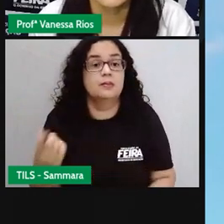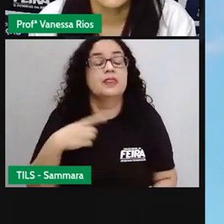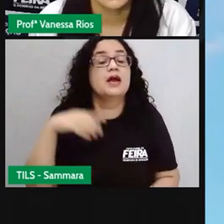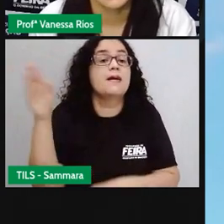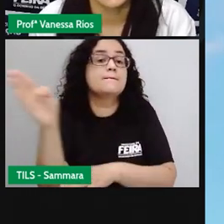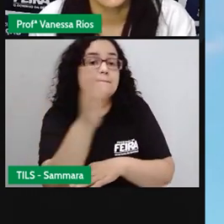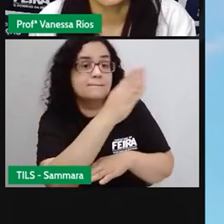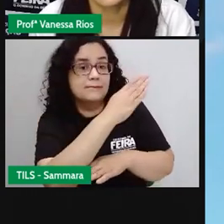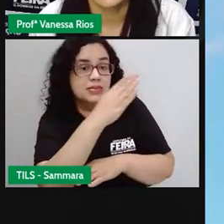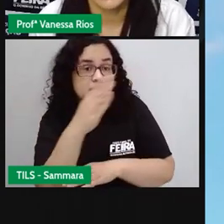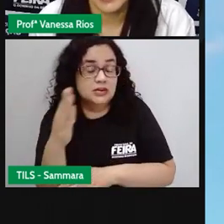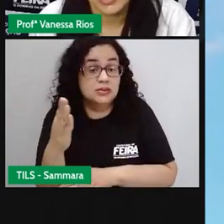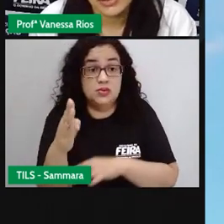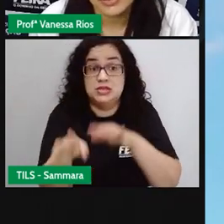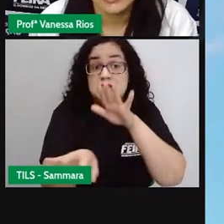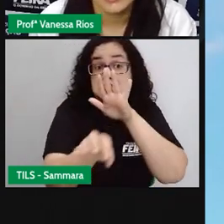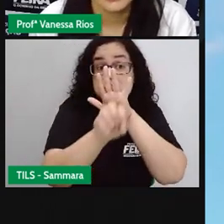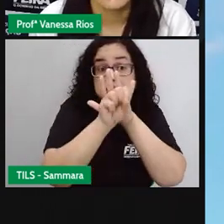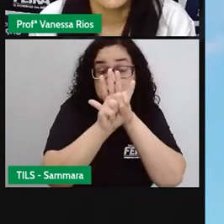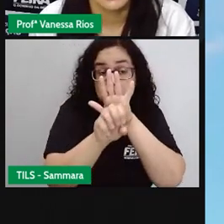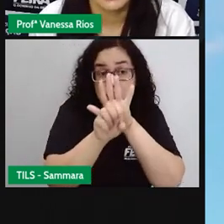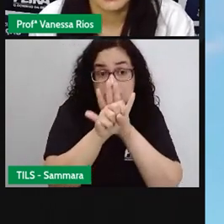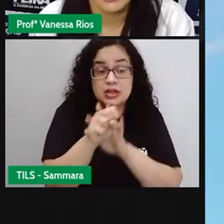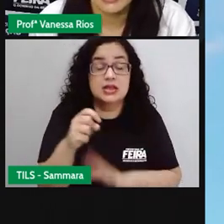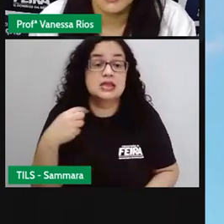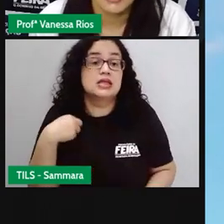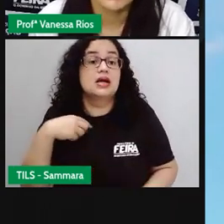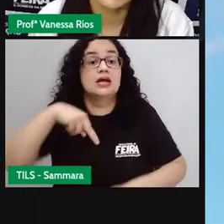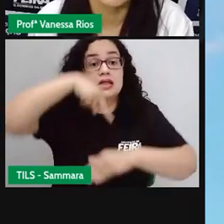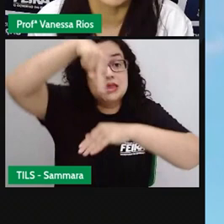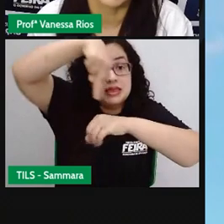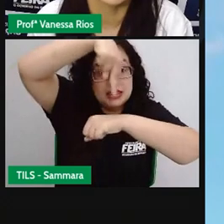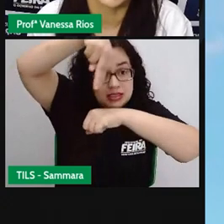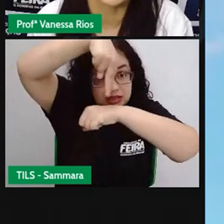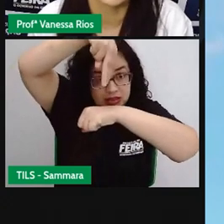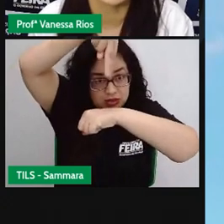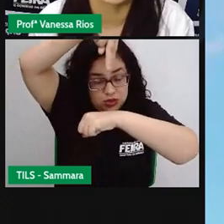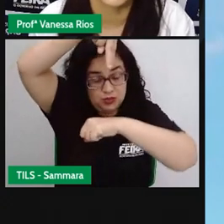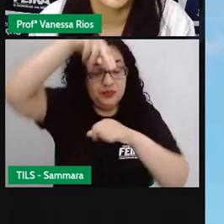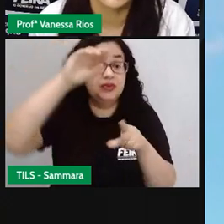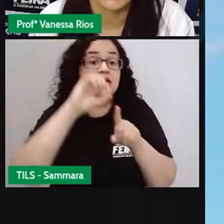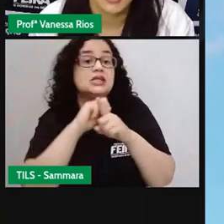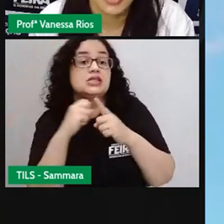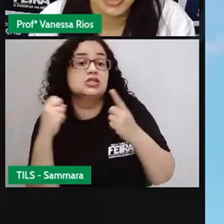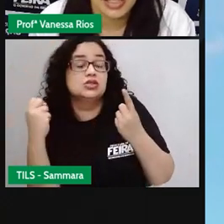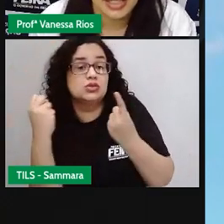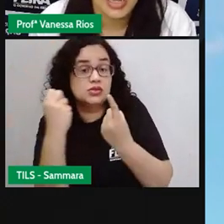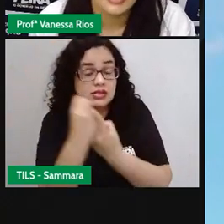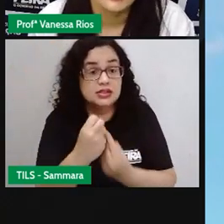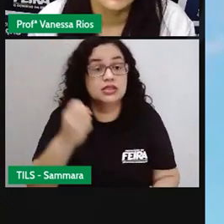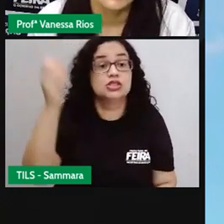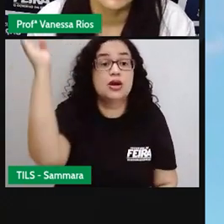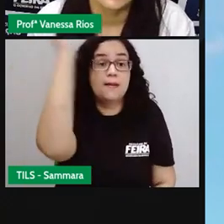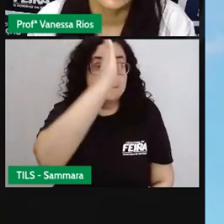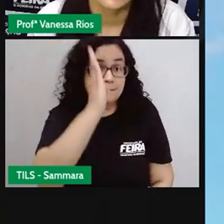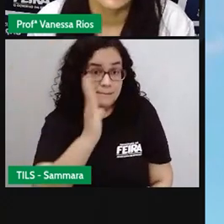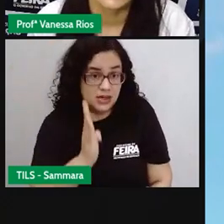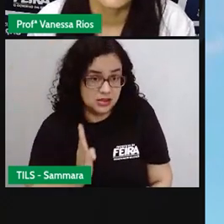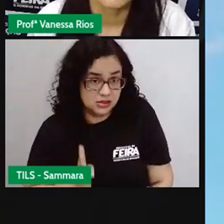A bandeira, ela é um símbolo, né, da nação, é um símbolo ali da sociedade brasileira,